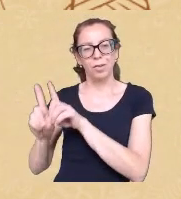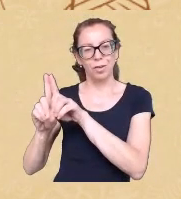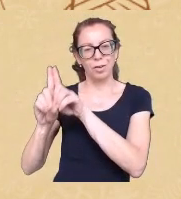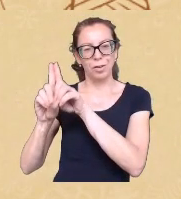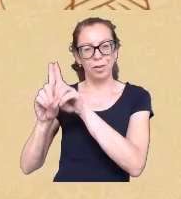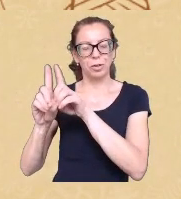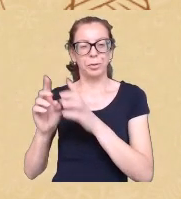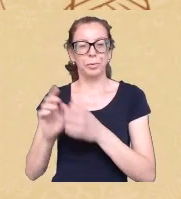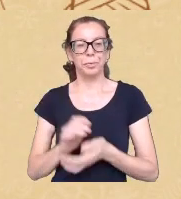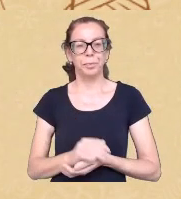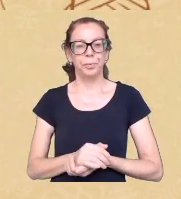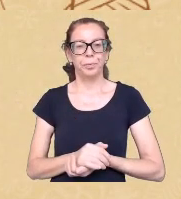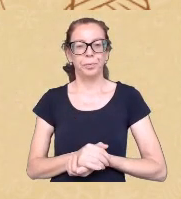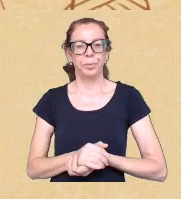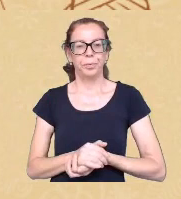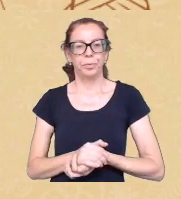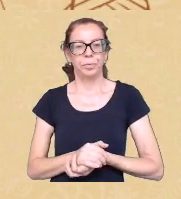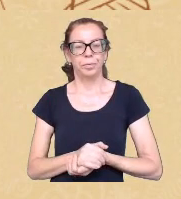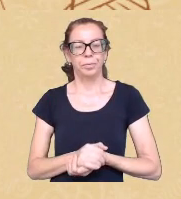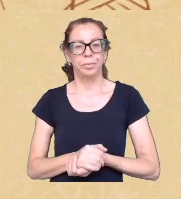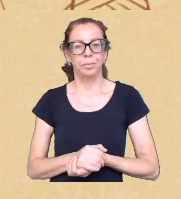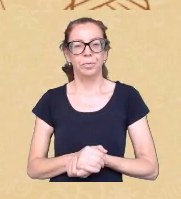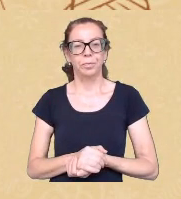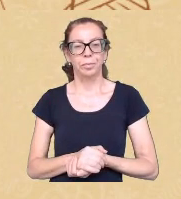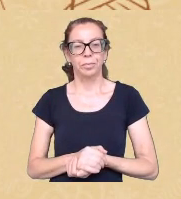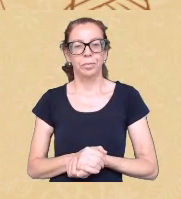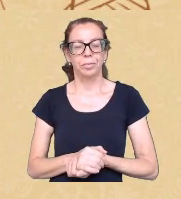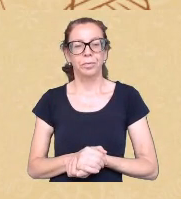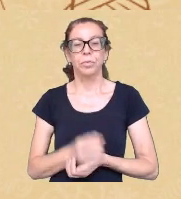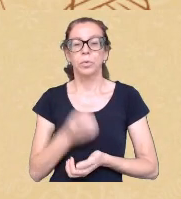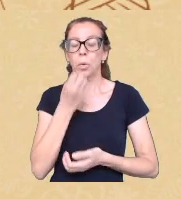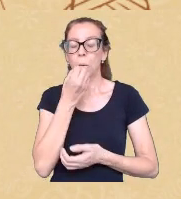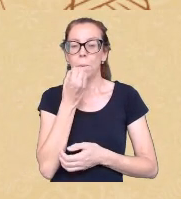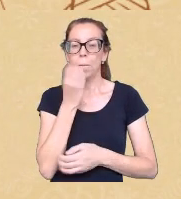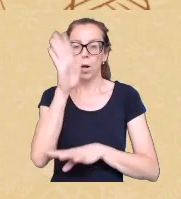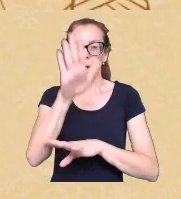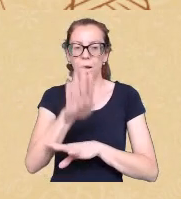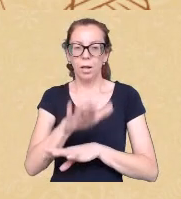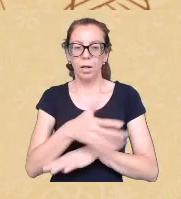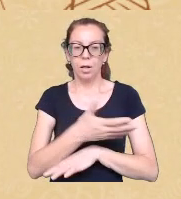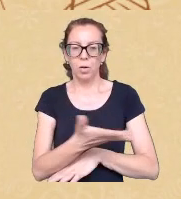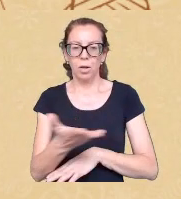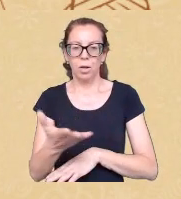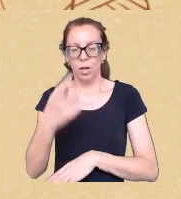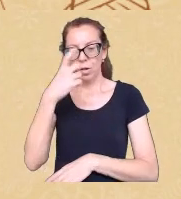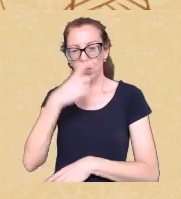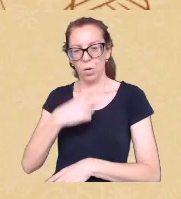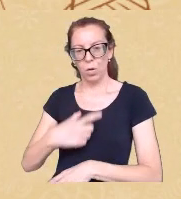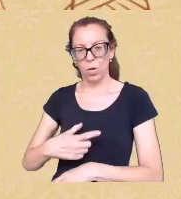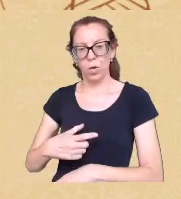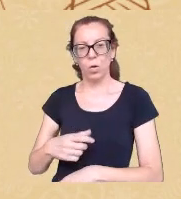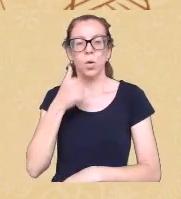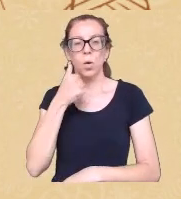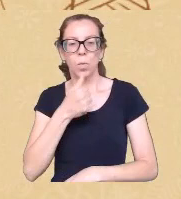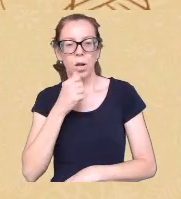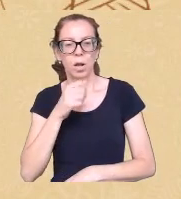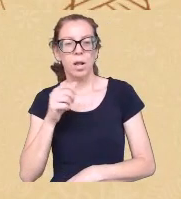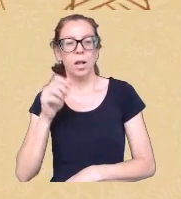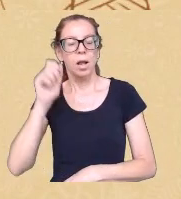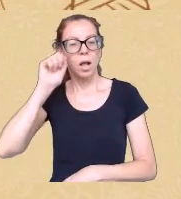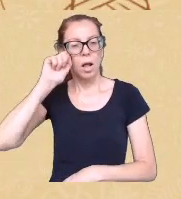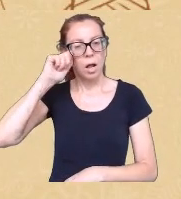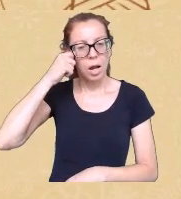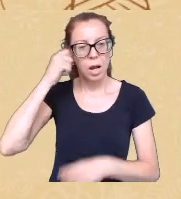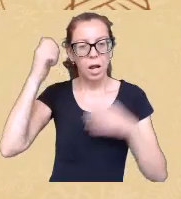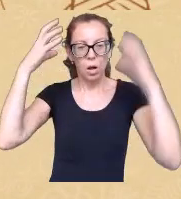com certeza boa tarde a todos eu sou uma mulher negra de cabelos crespos